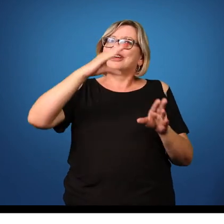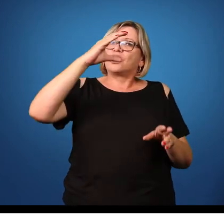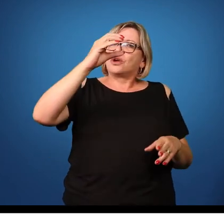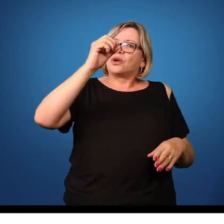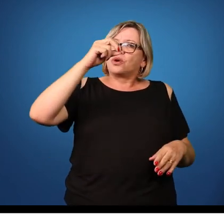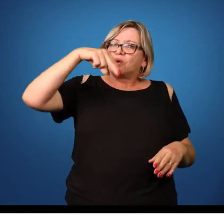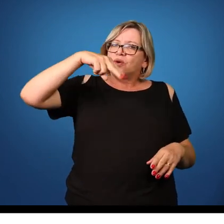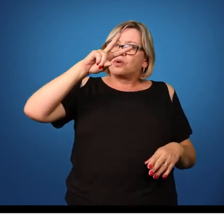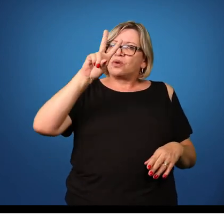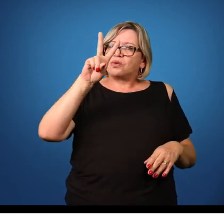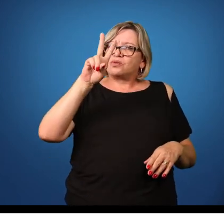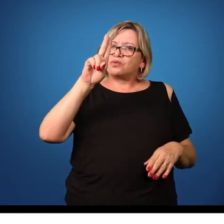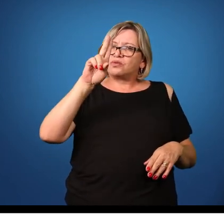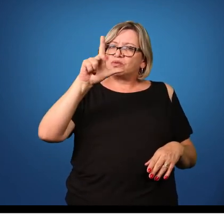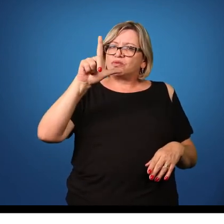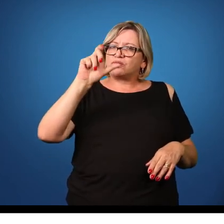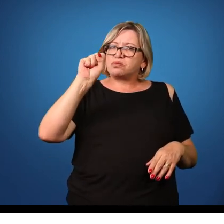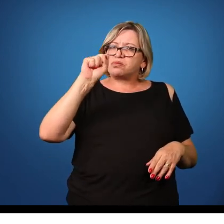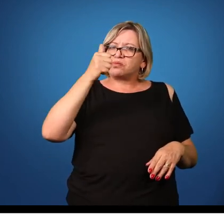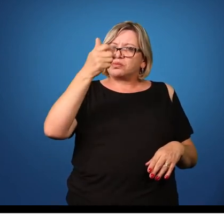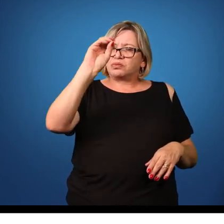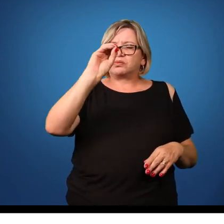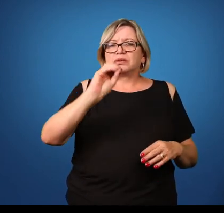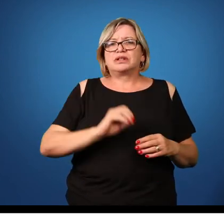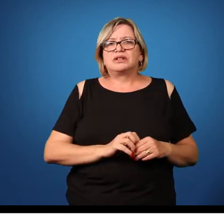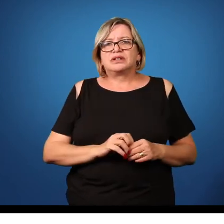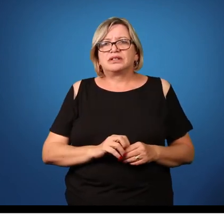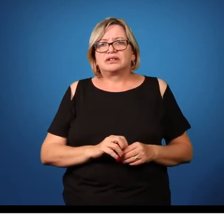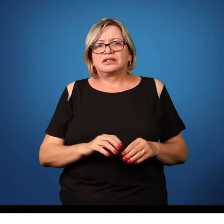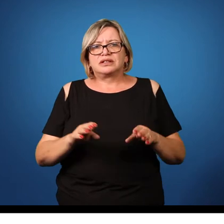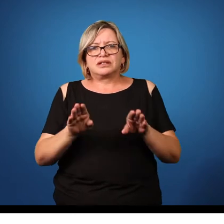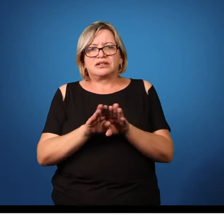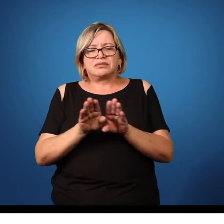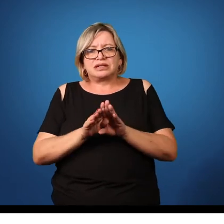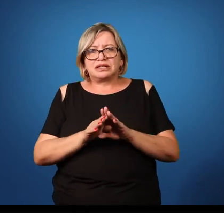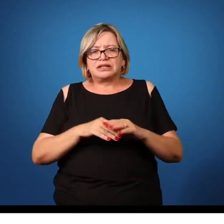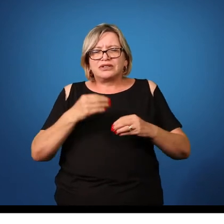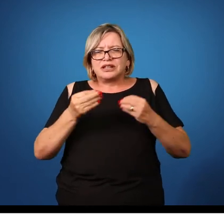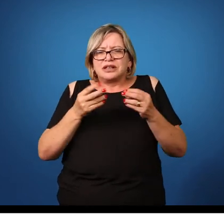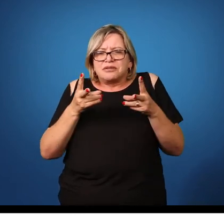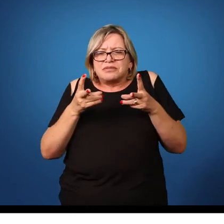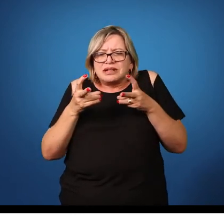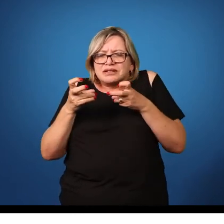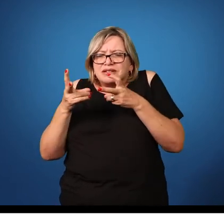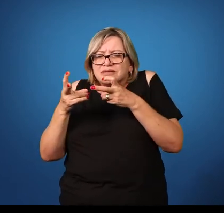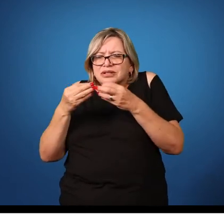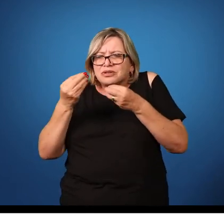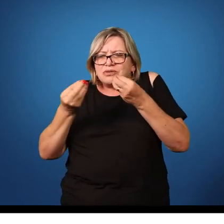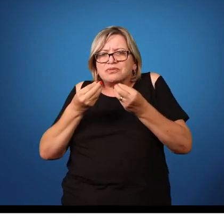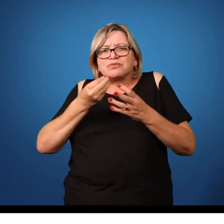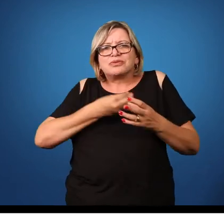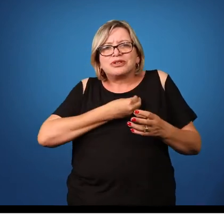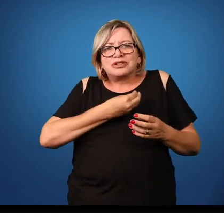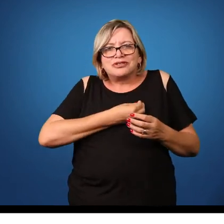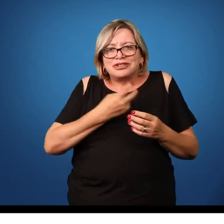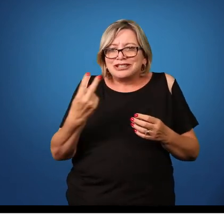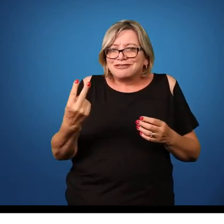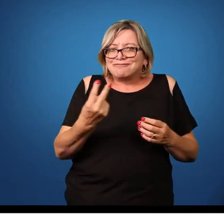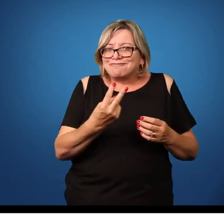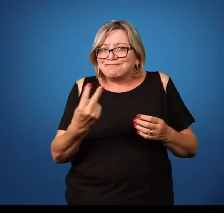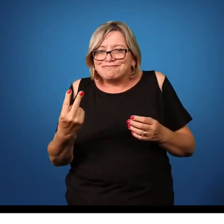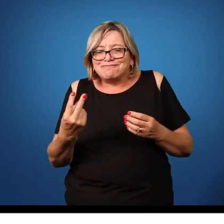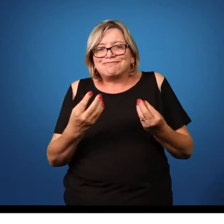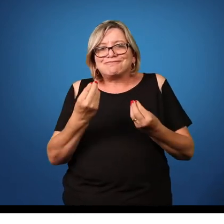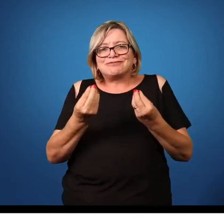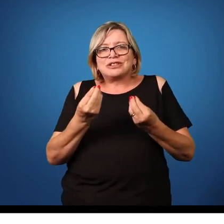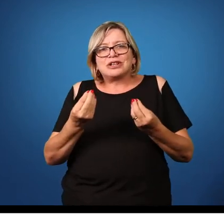como é o ciclo de vida da tênia e diferenciando a tênia e da cisticercose que é uma coisa muito importante